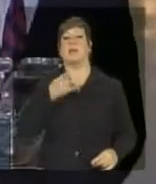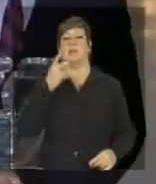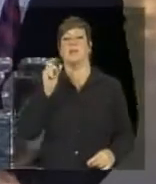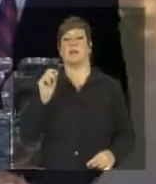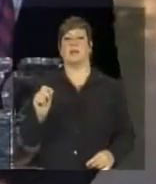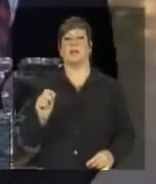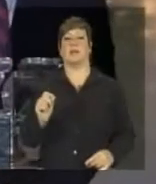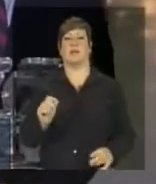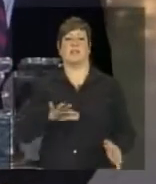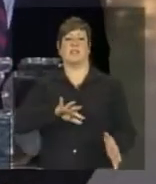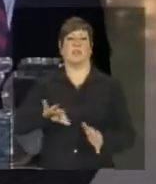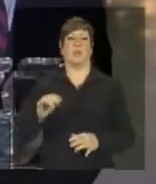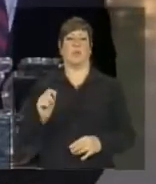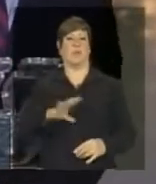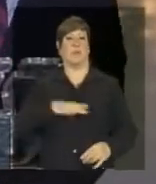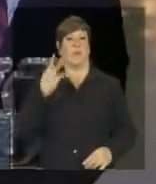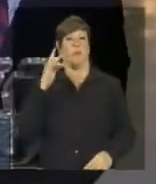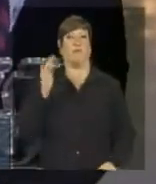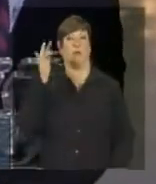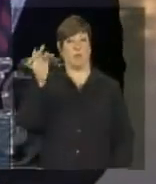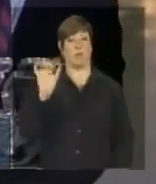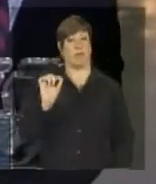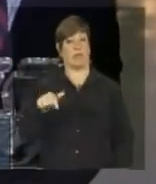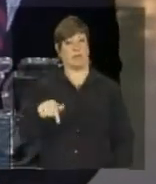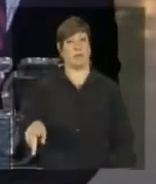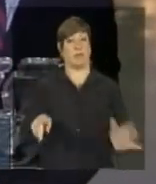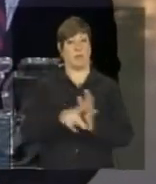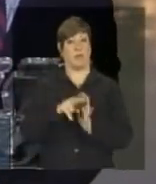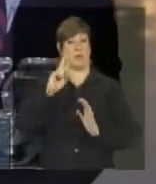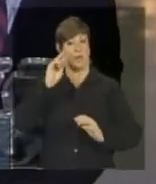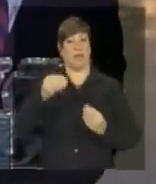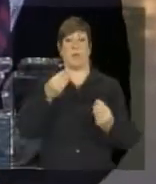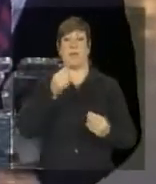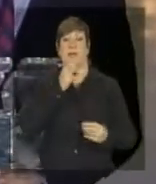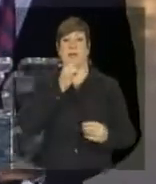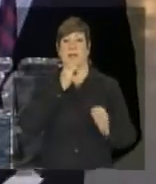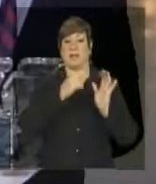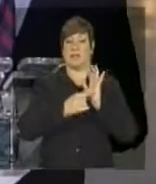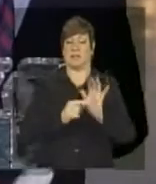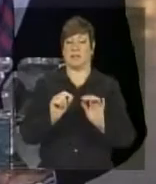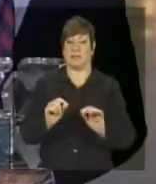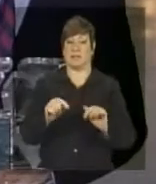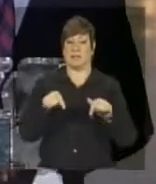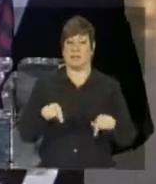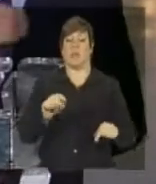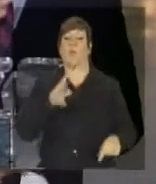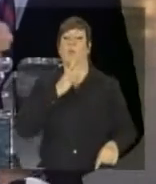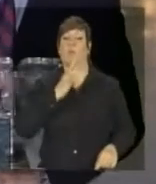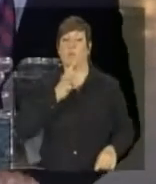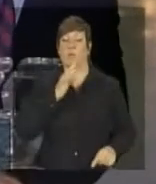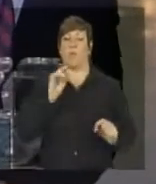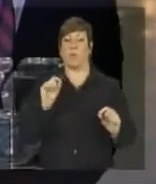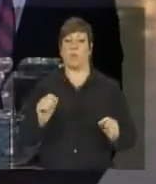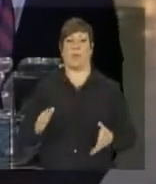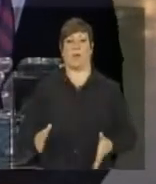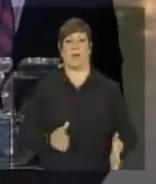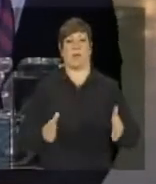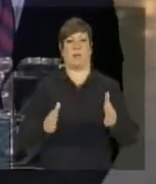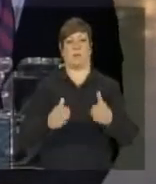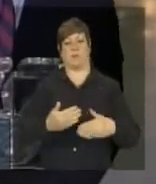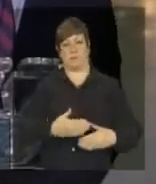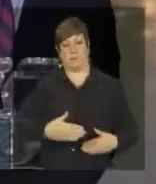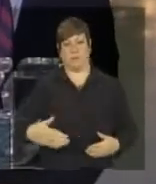desafios para o futuro isso aí faz parte também de uma própria liderança pelo exemplo a liderança daquele que reconhece o caminho ainda a